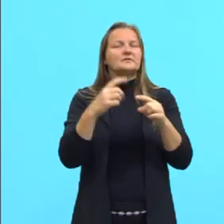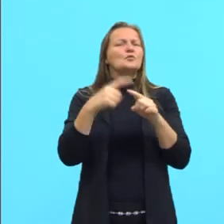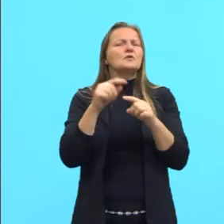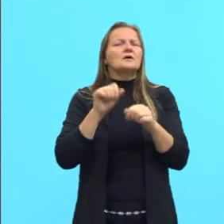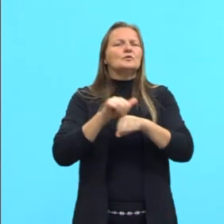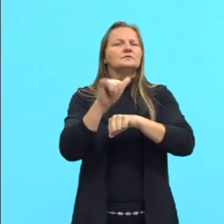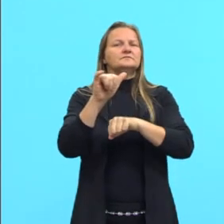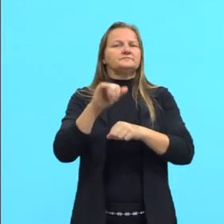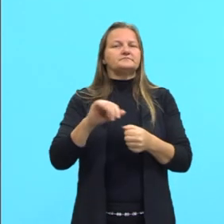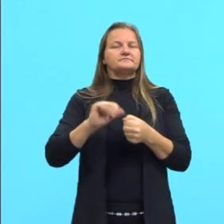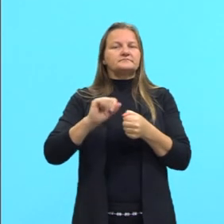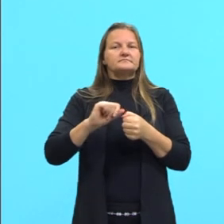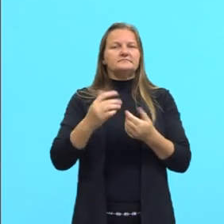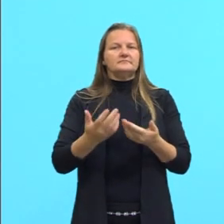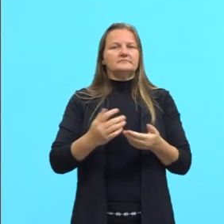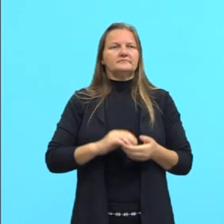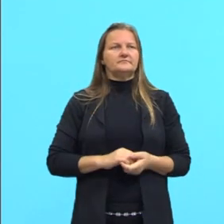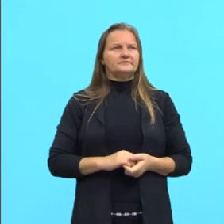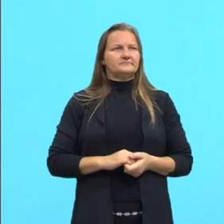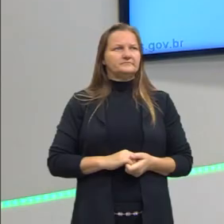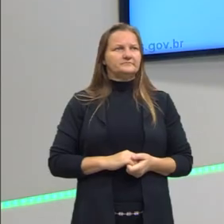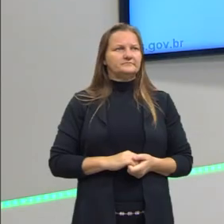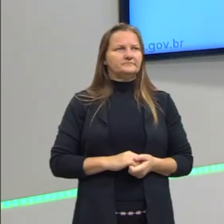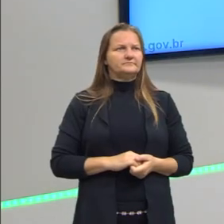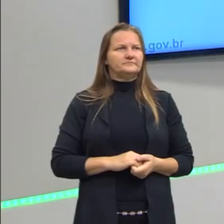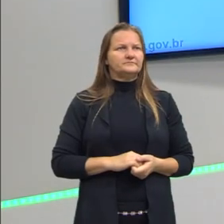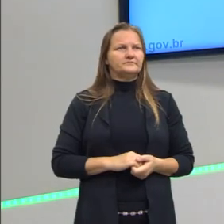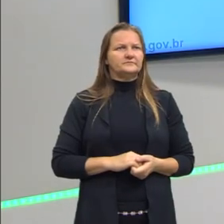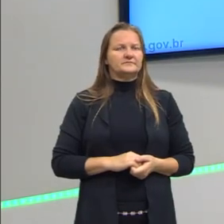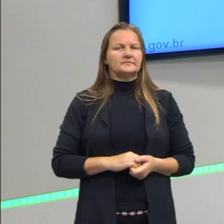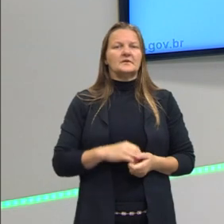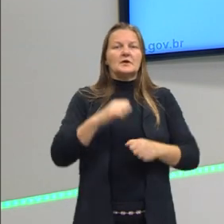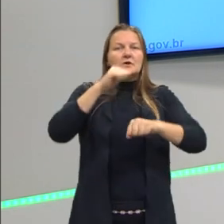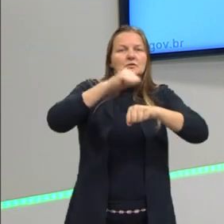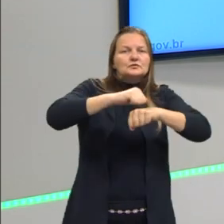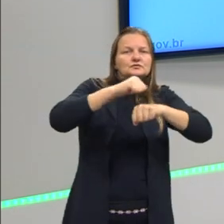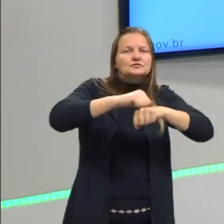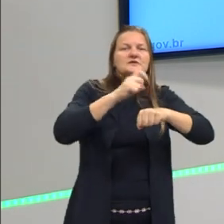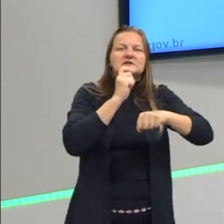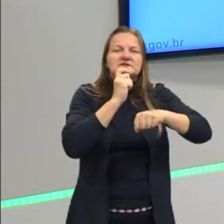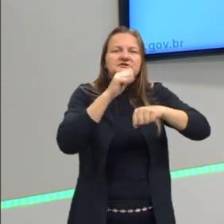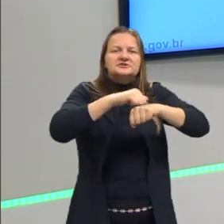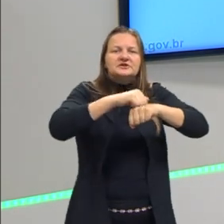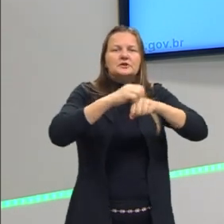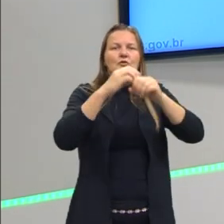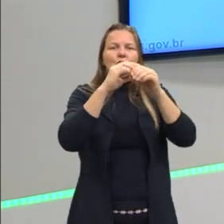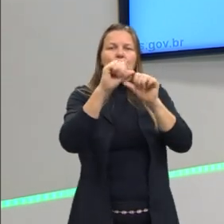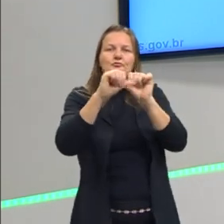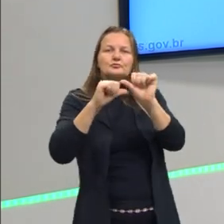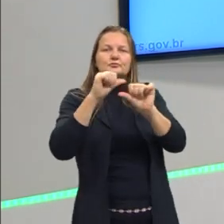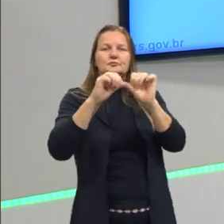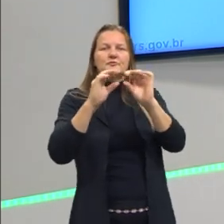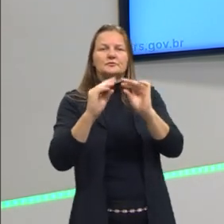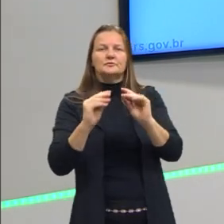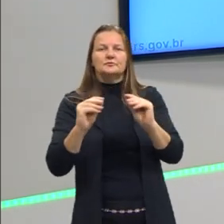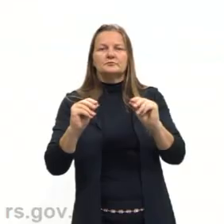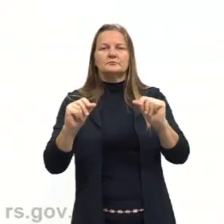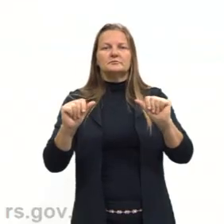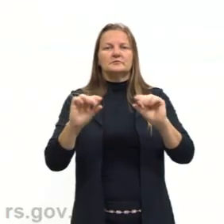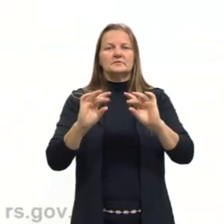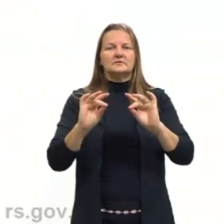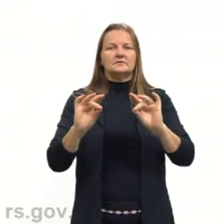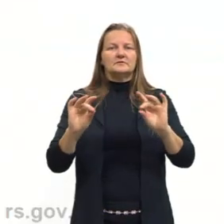acontece quando eu faço isso? Do sólido, do gelo, para o líquido é uma reação